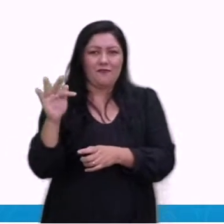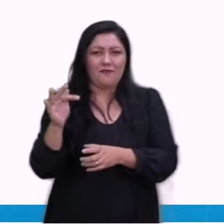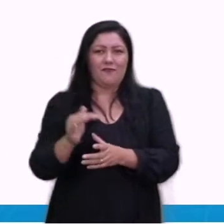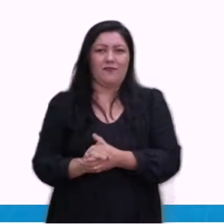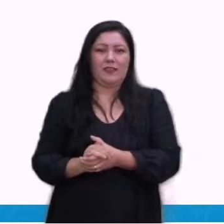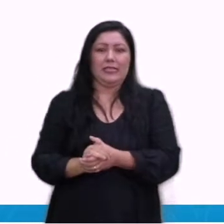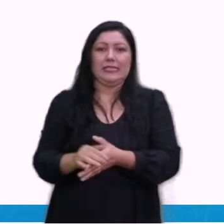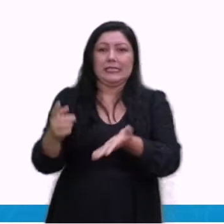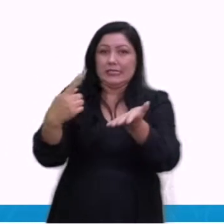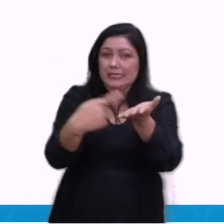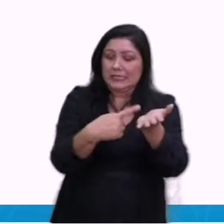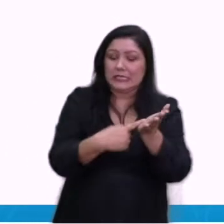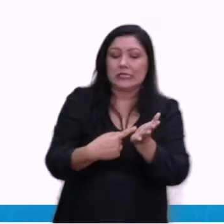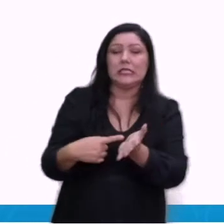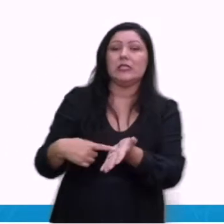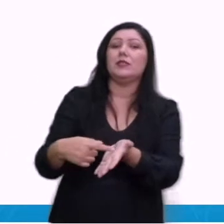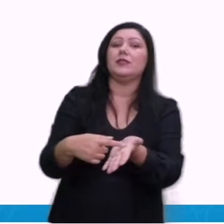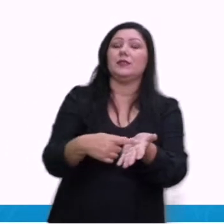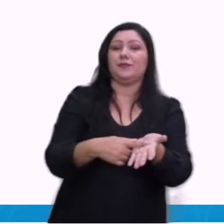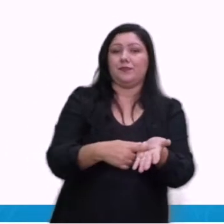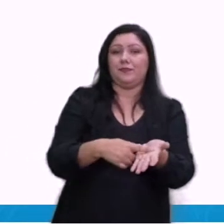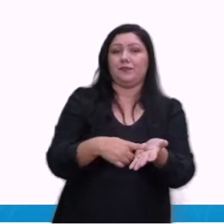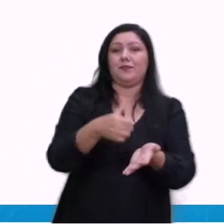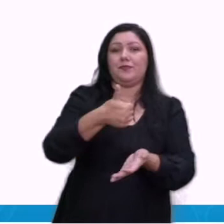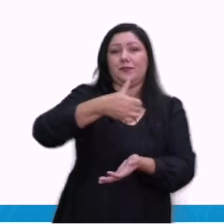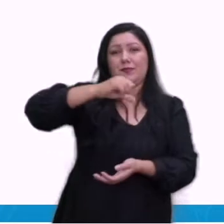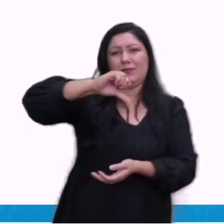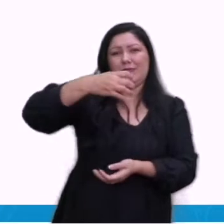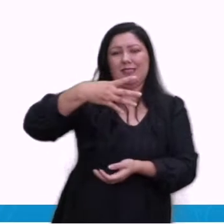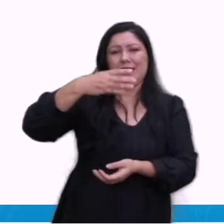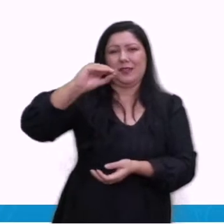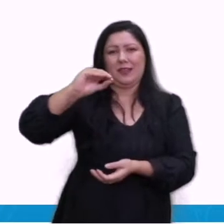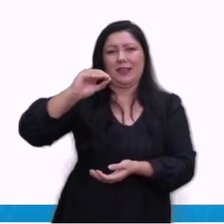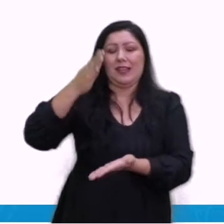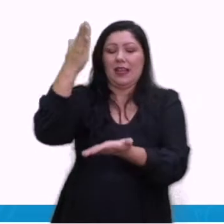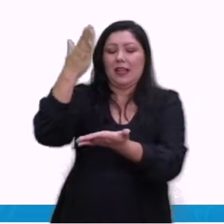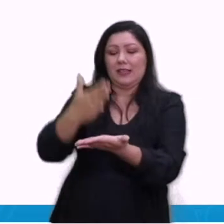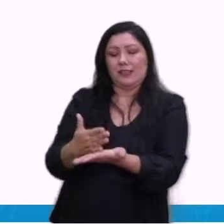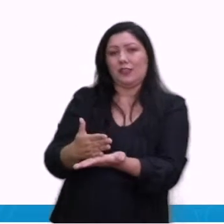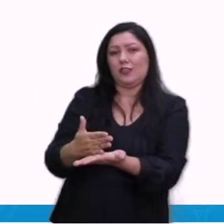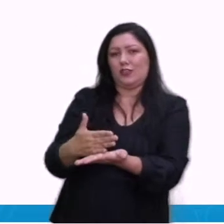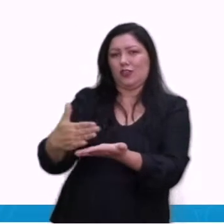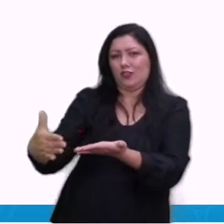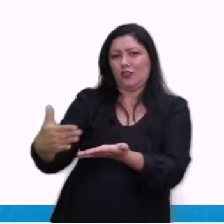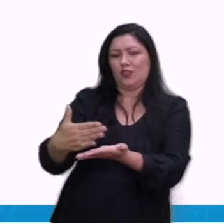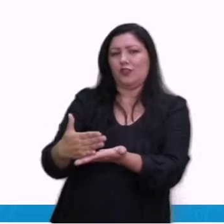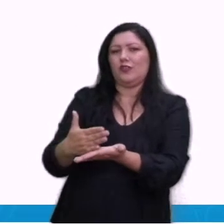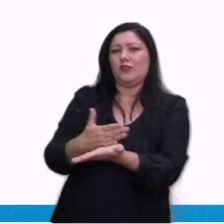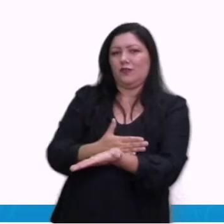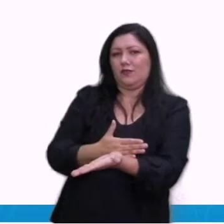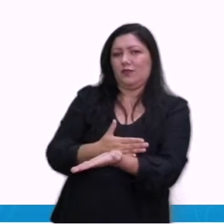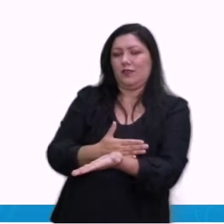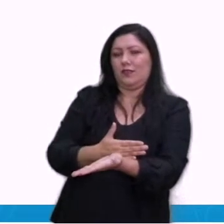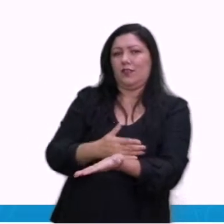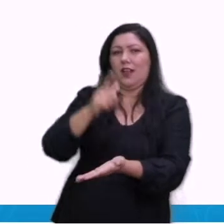com a Alemanha em 14 de junho de 1940 e é dividida em duas áreas, uma administrada pelos alemães e